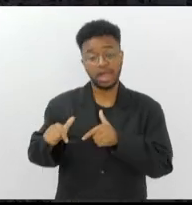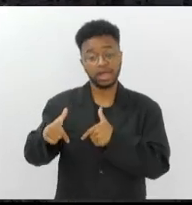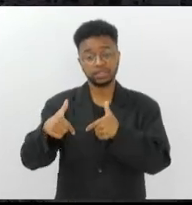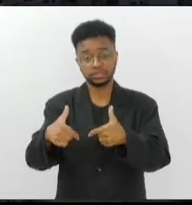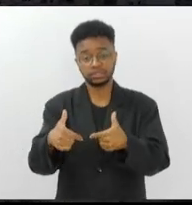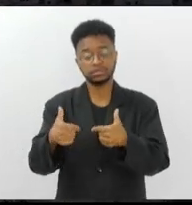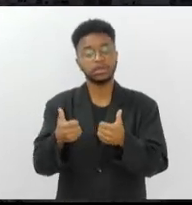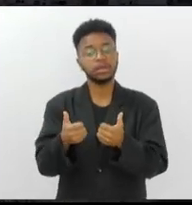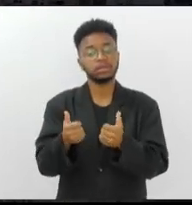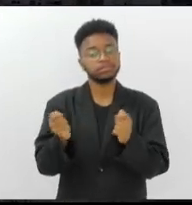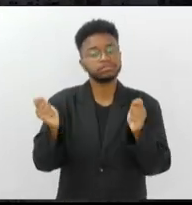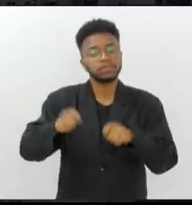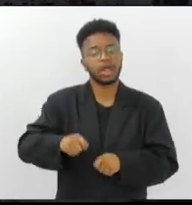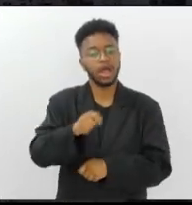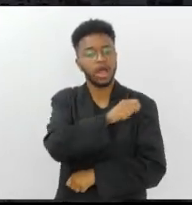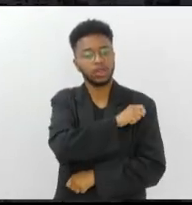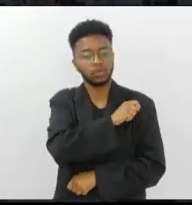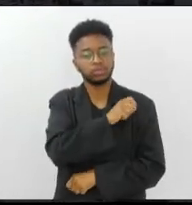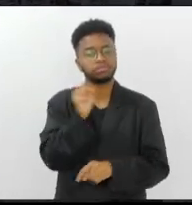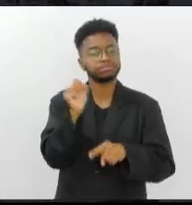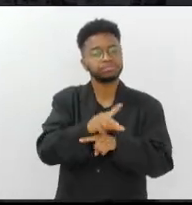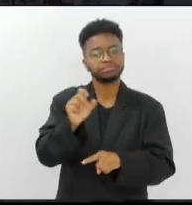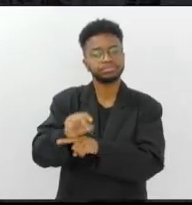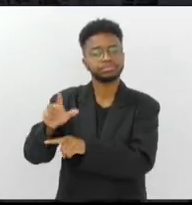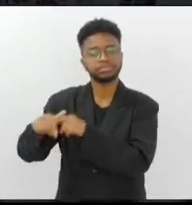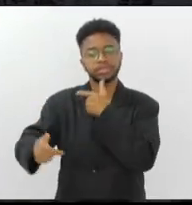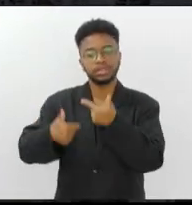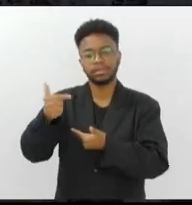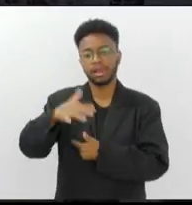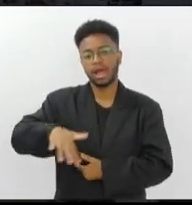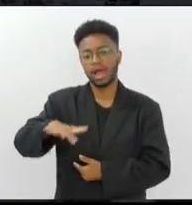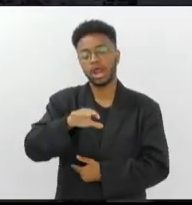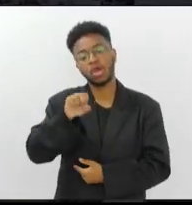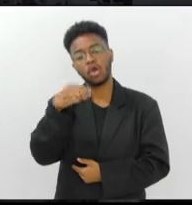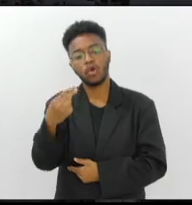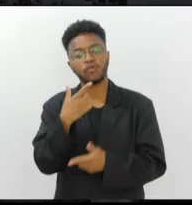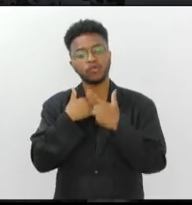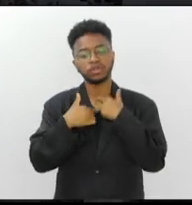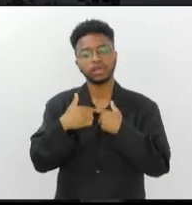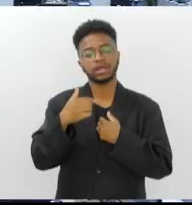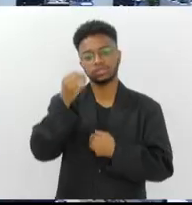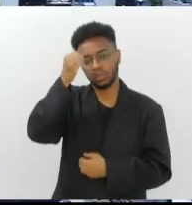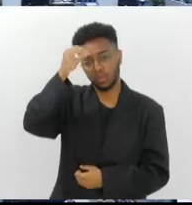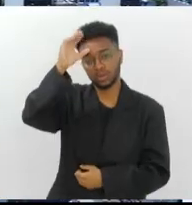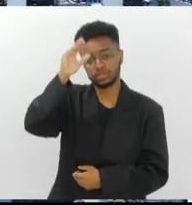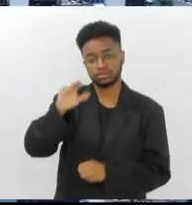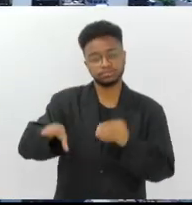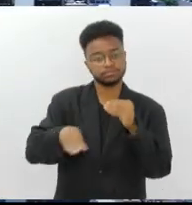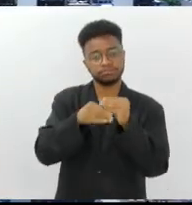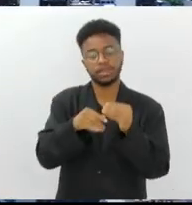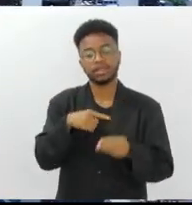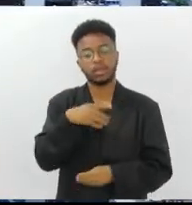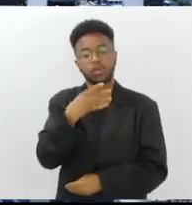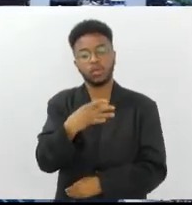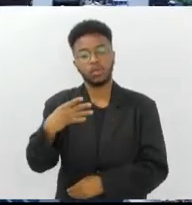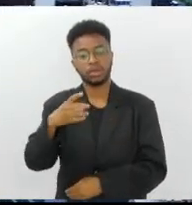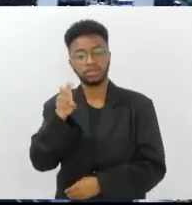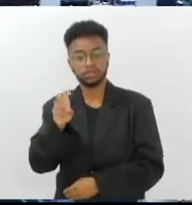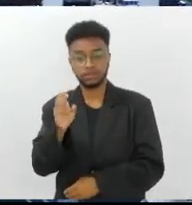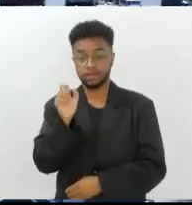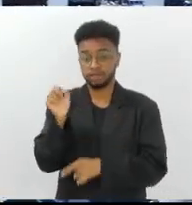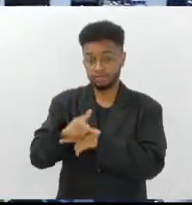qualifica os alunos que desejam trabalhar no setor ou aprimorar seus conhecimentos. São 445